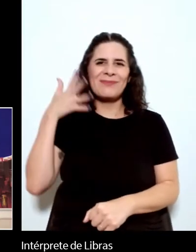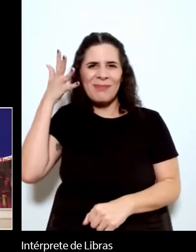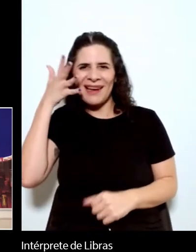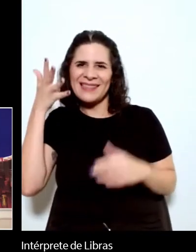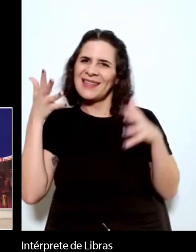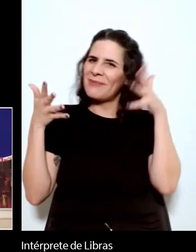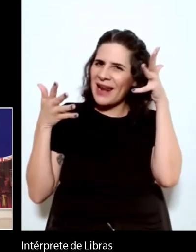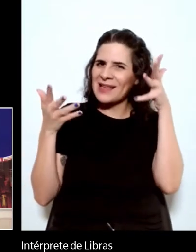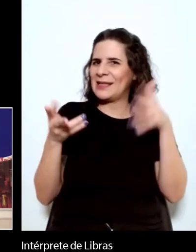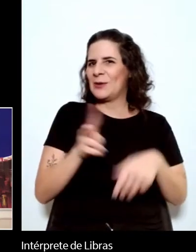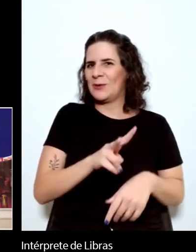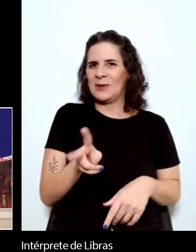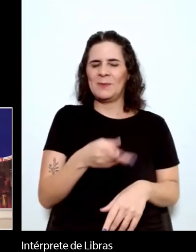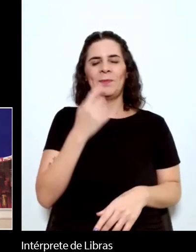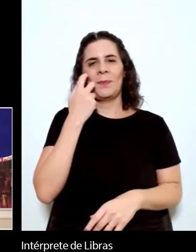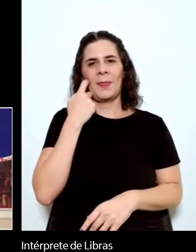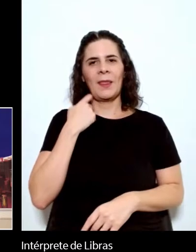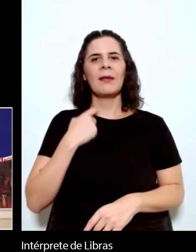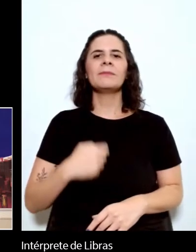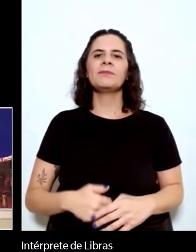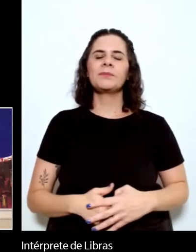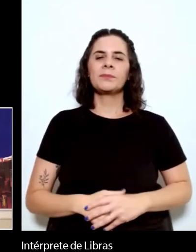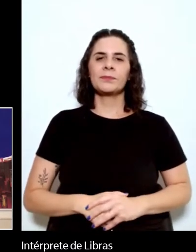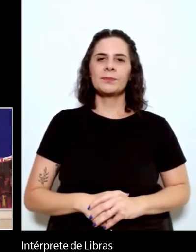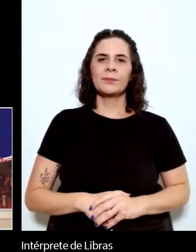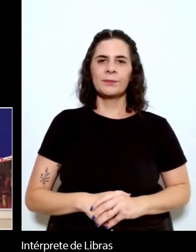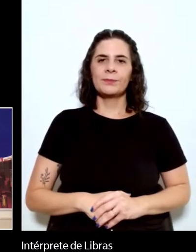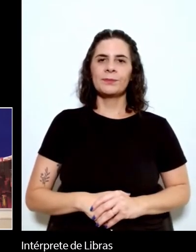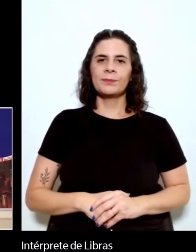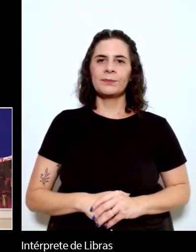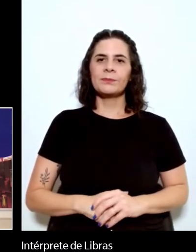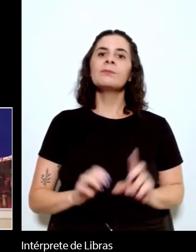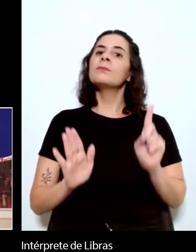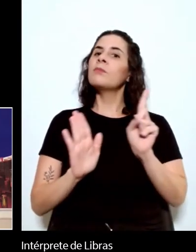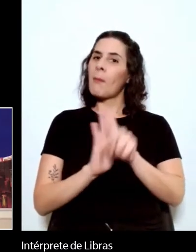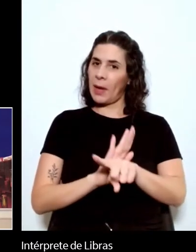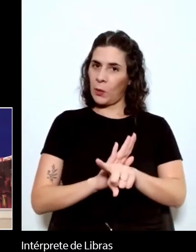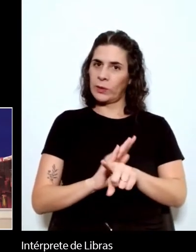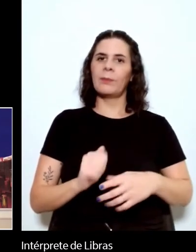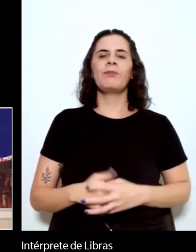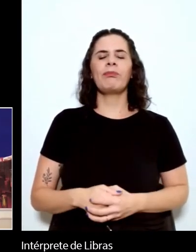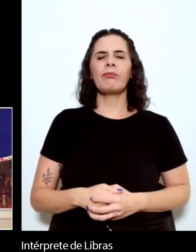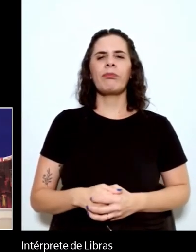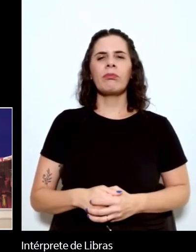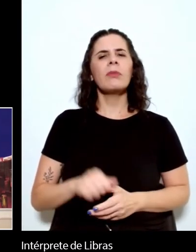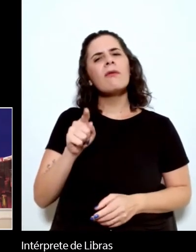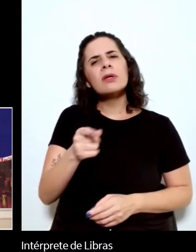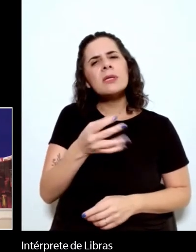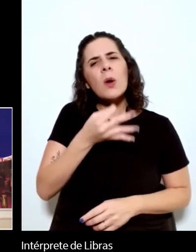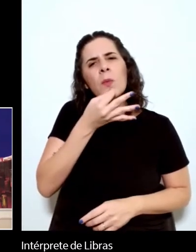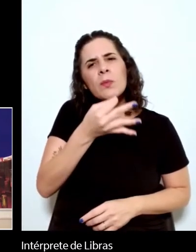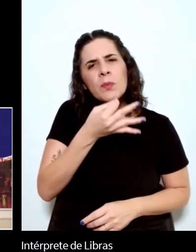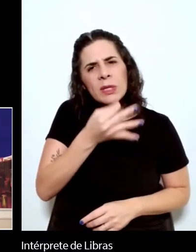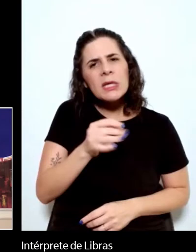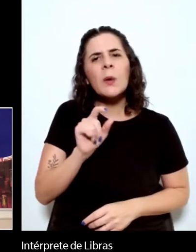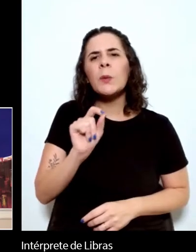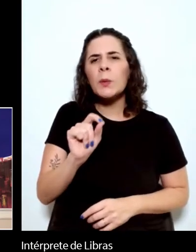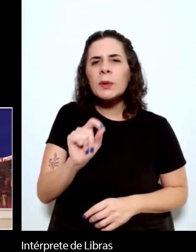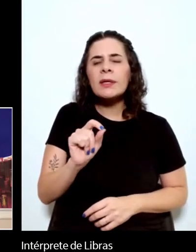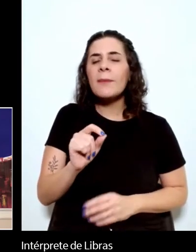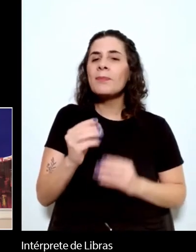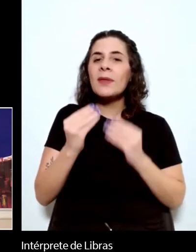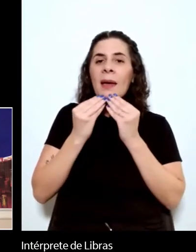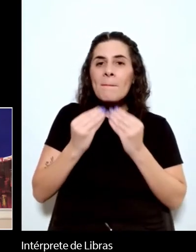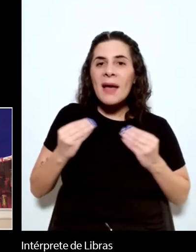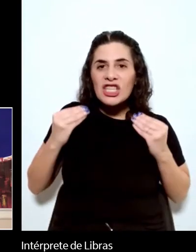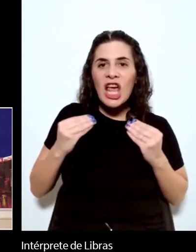palestras a pergunta é vocês diriam o que vocês diriam que Machado de Assis e Lima Barreto